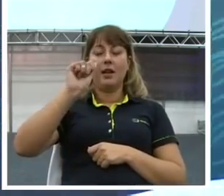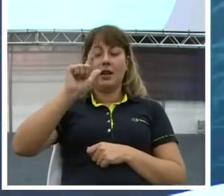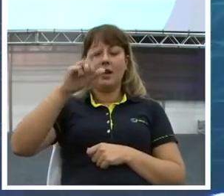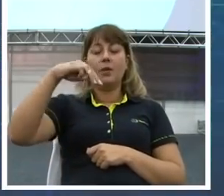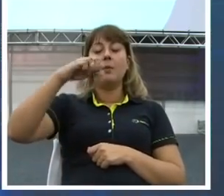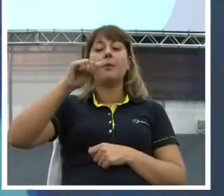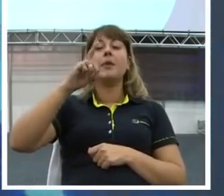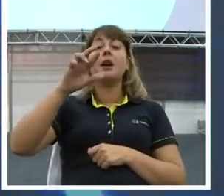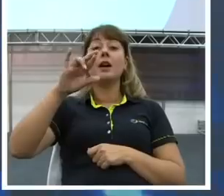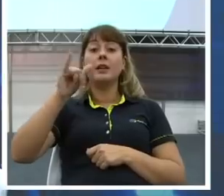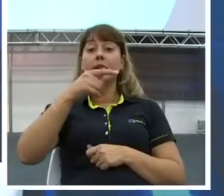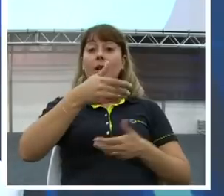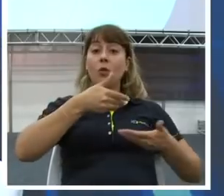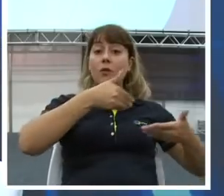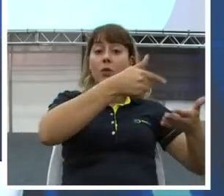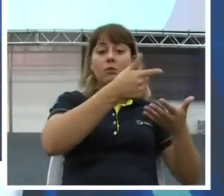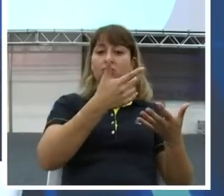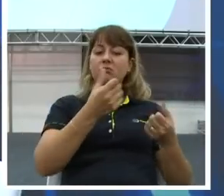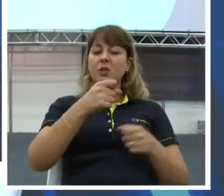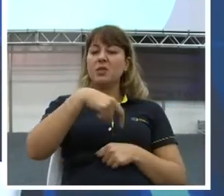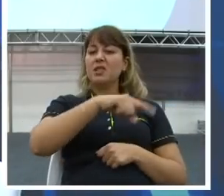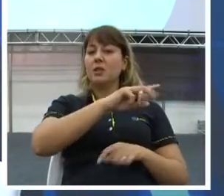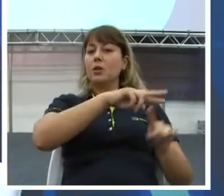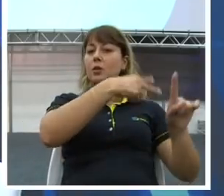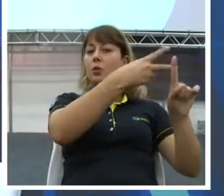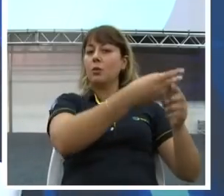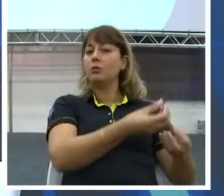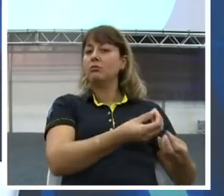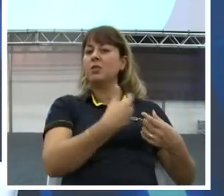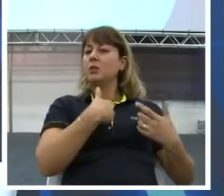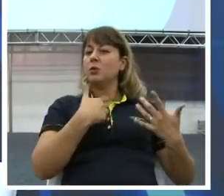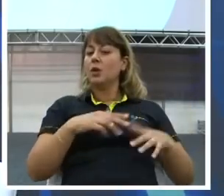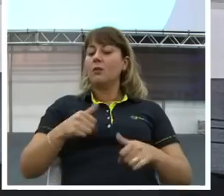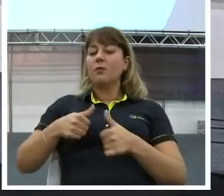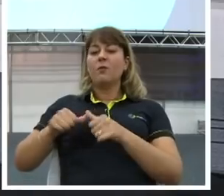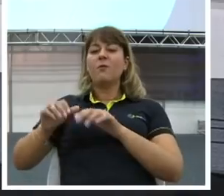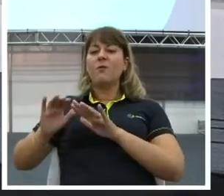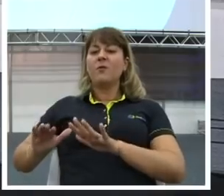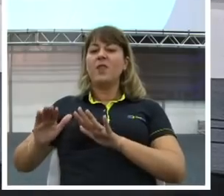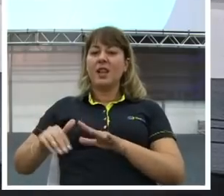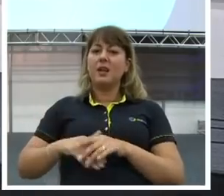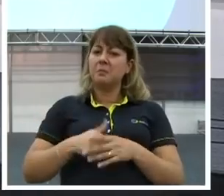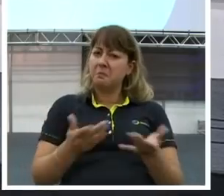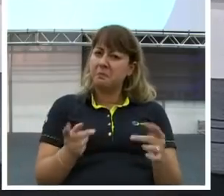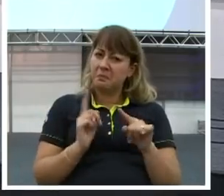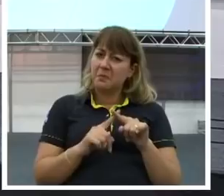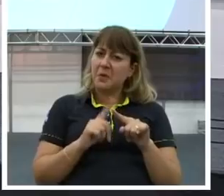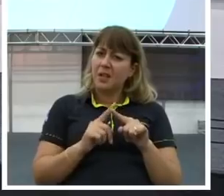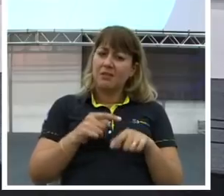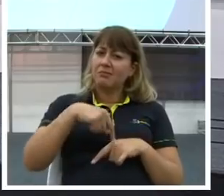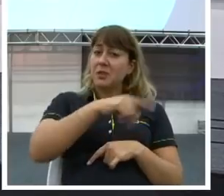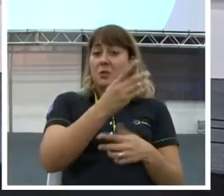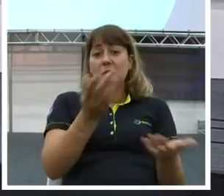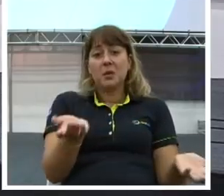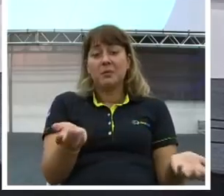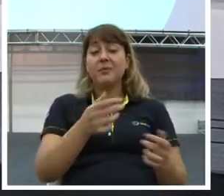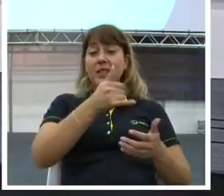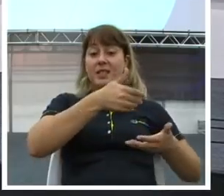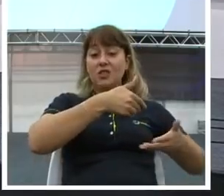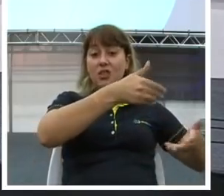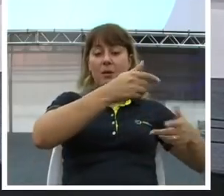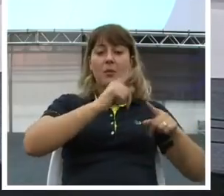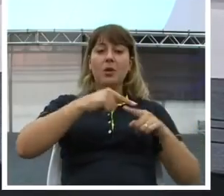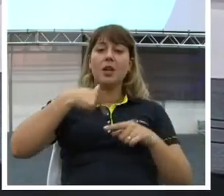Se alguém te ofereceu o dobro, é porque você merece. Se ninguém não te oferece nada, é porque você não